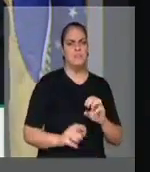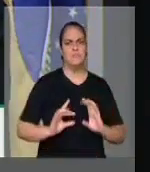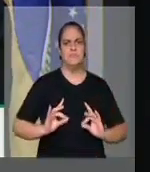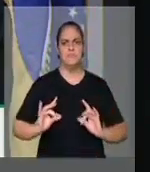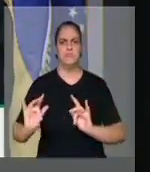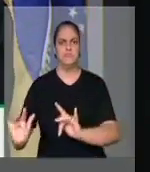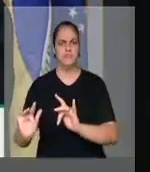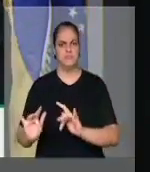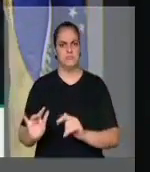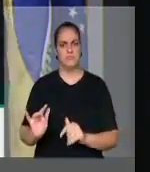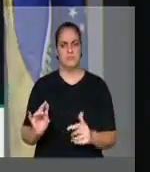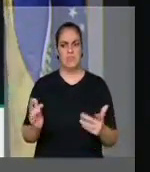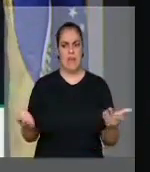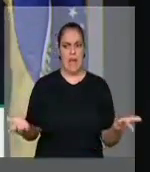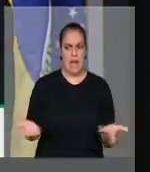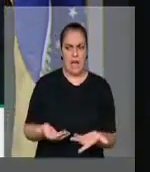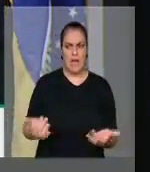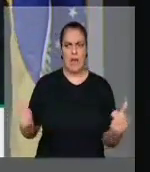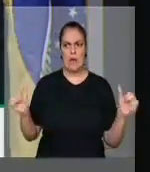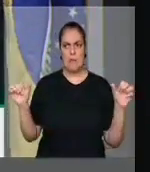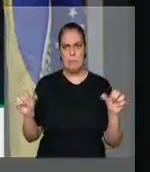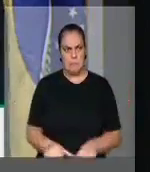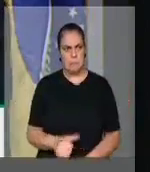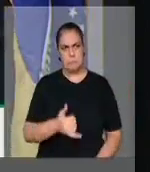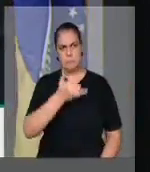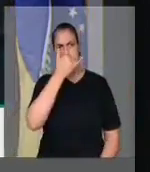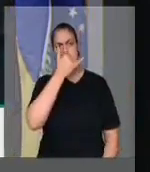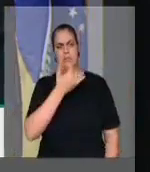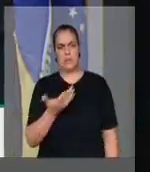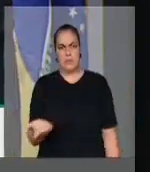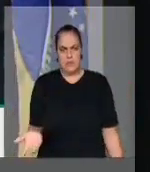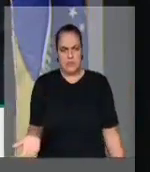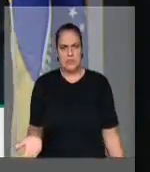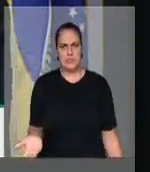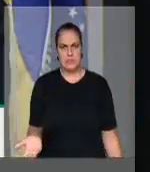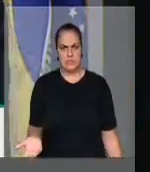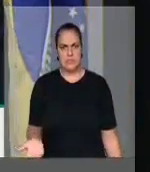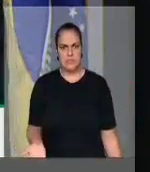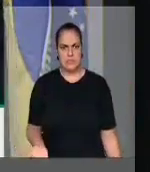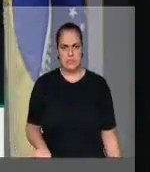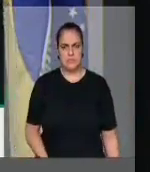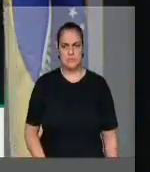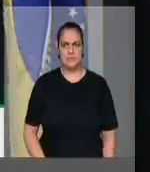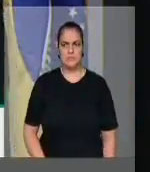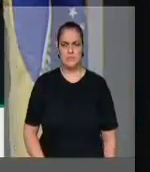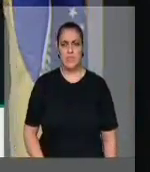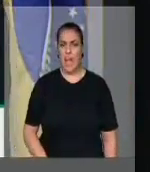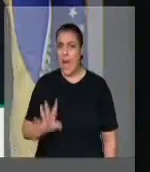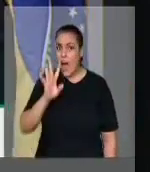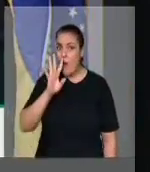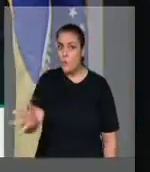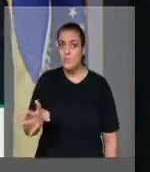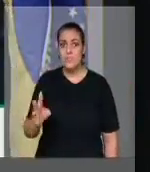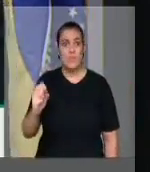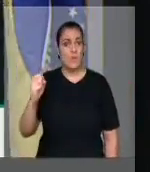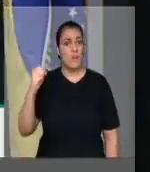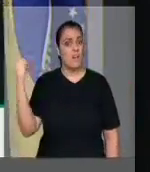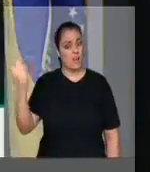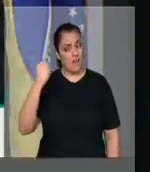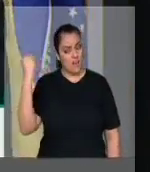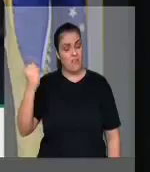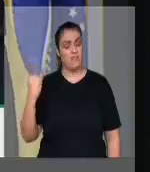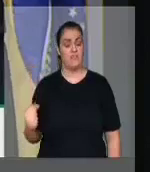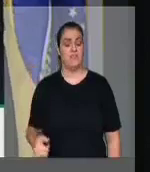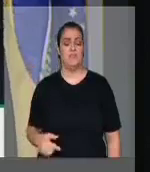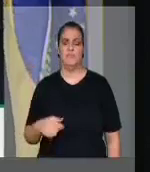sofra este baque, este tombo, porque as acusações são muito graves. Nós sabemos